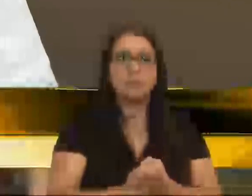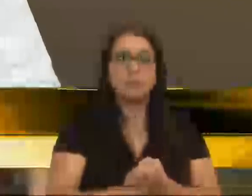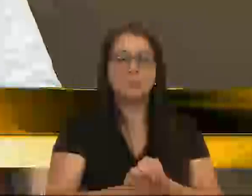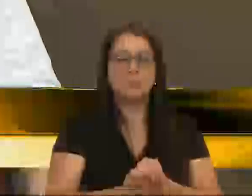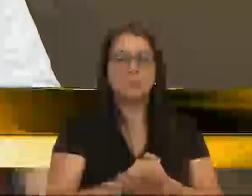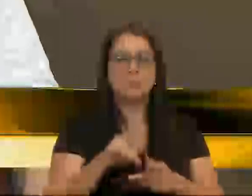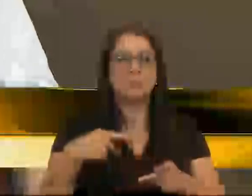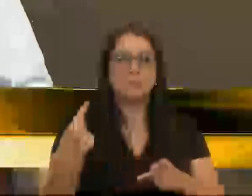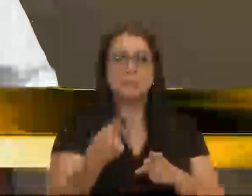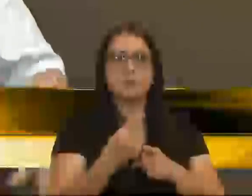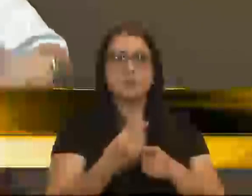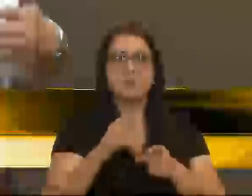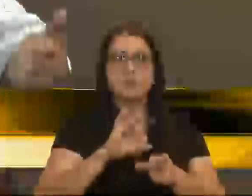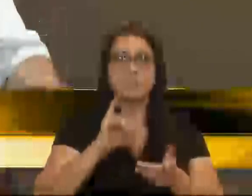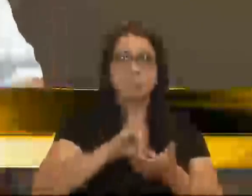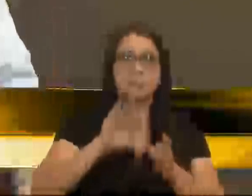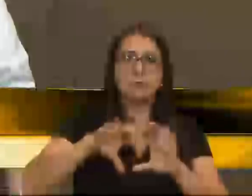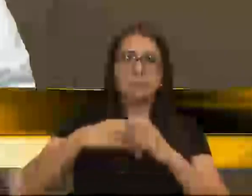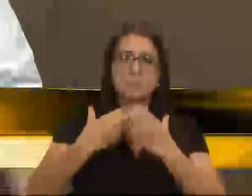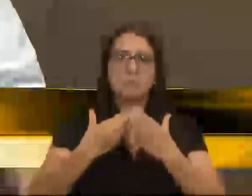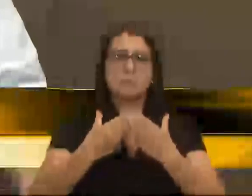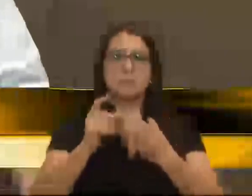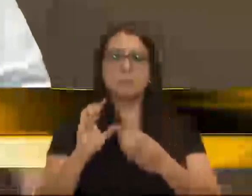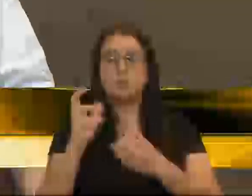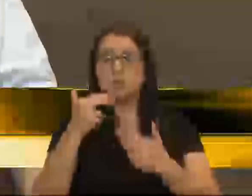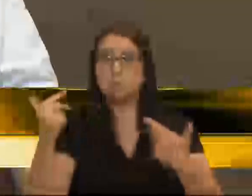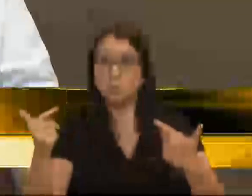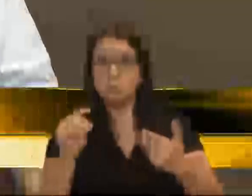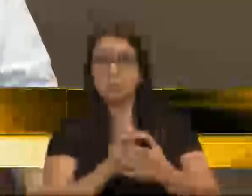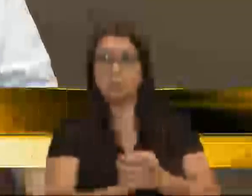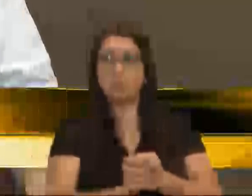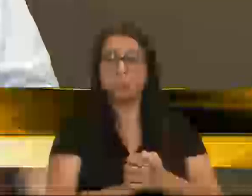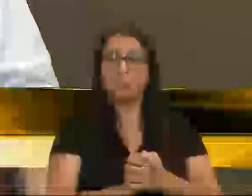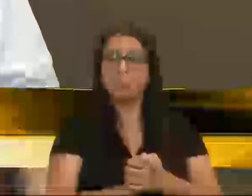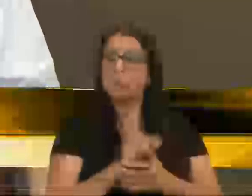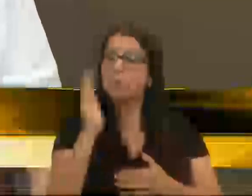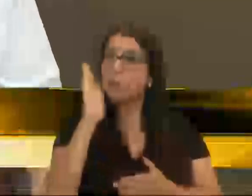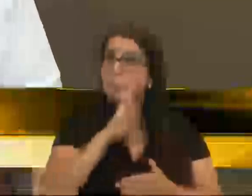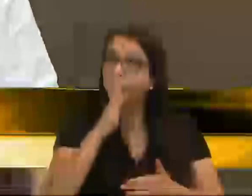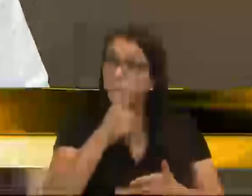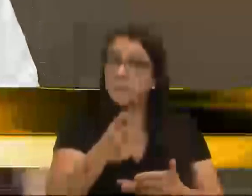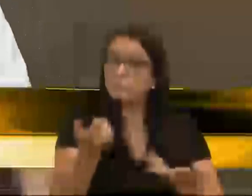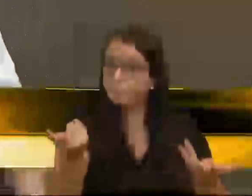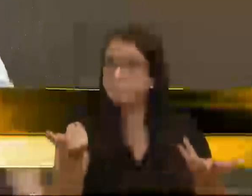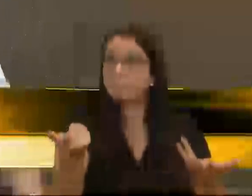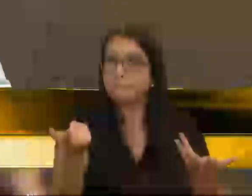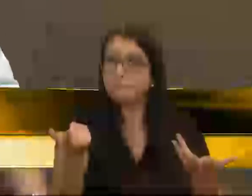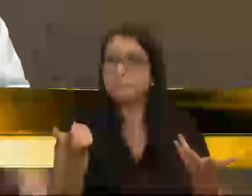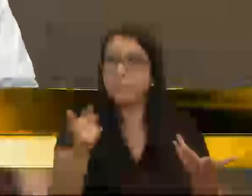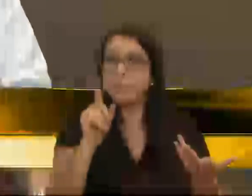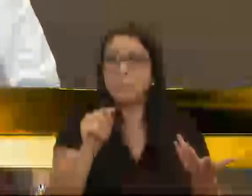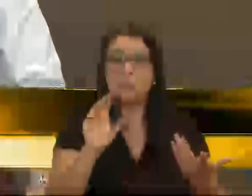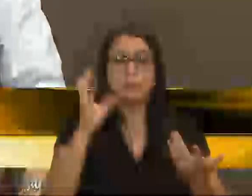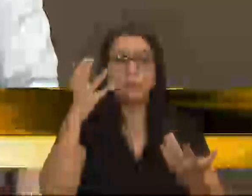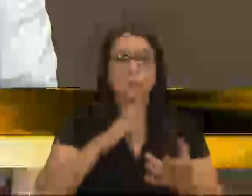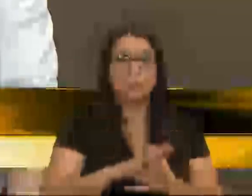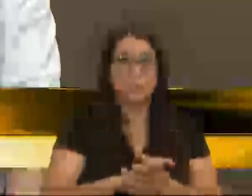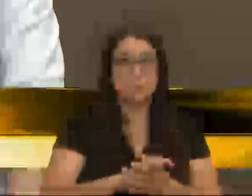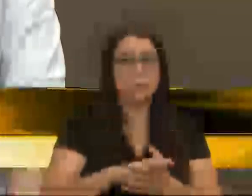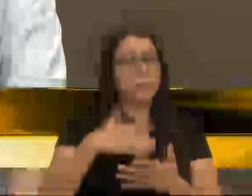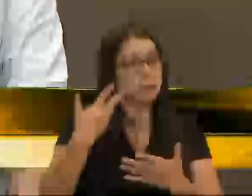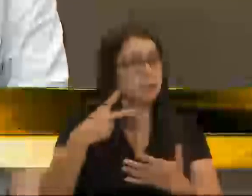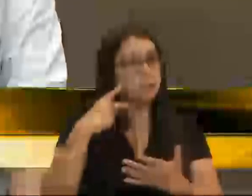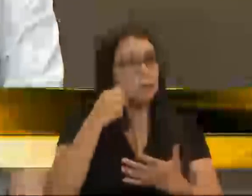policiamento comunitário. Se estivesse acontecendo alguma coisa, rapidamente isso era resolvido. Então,